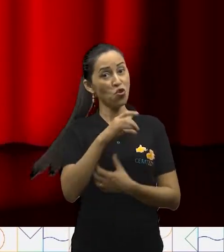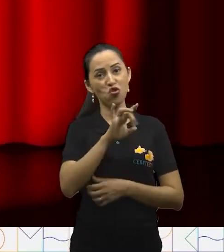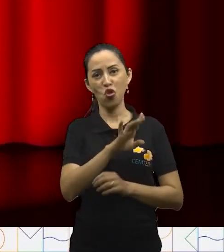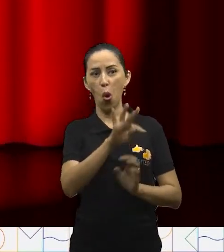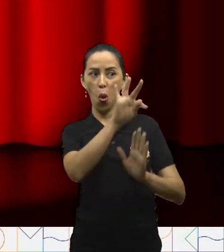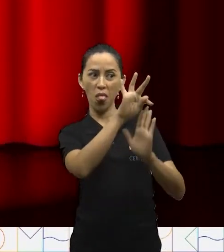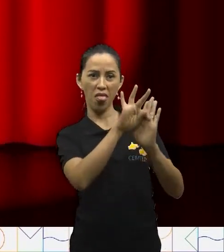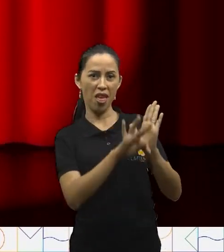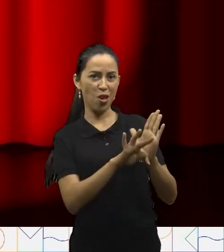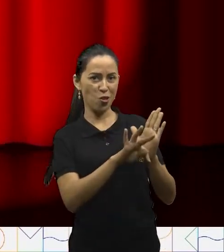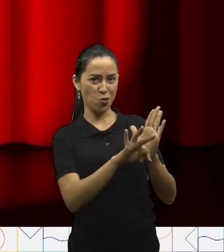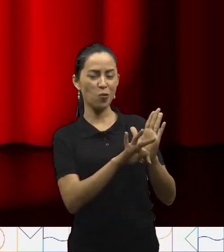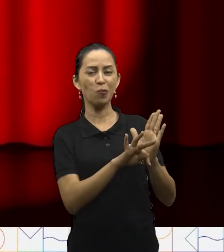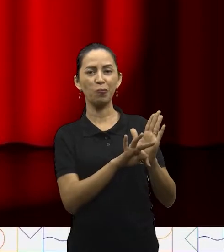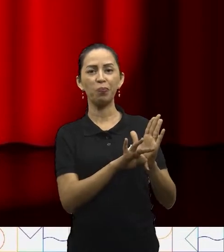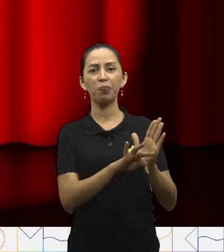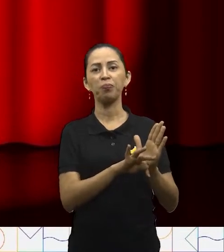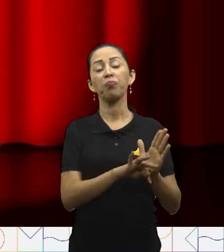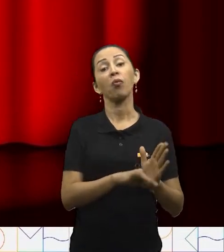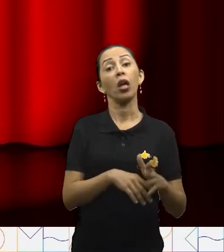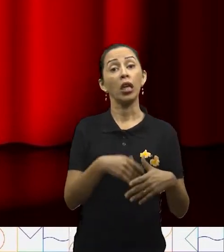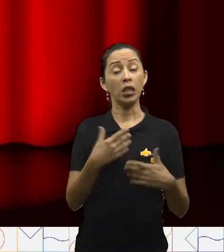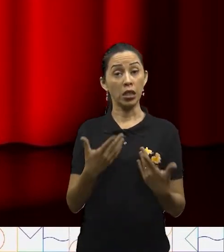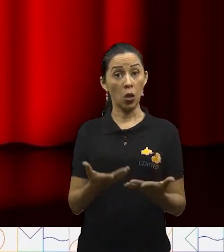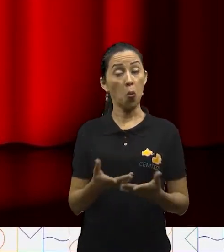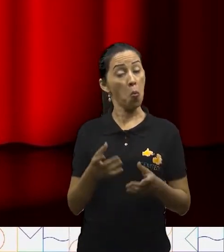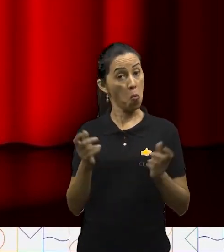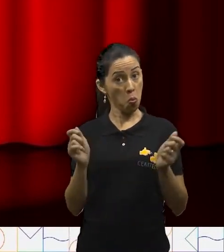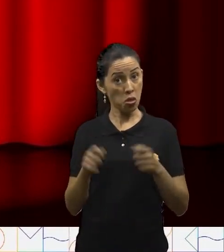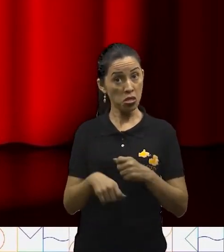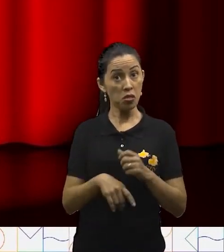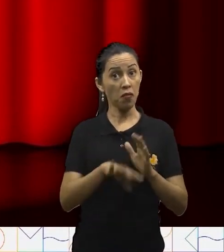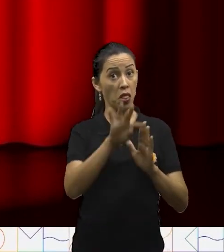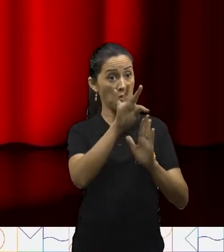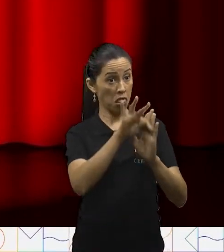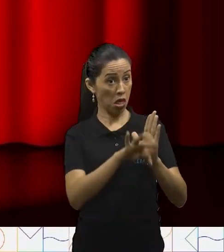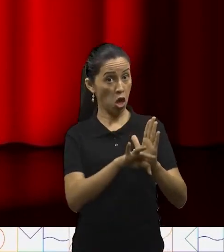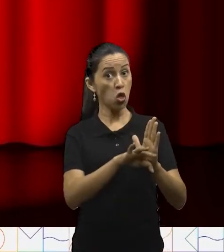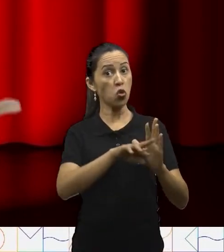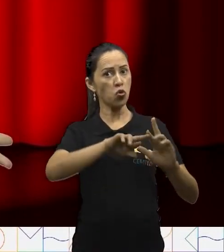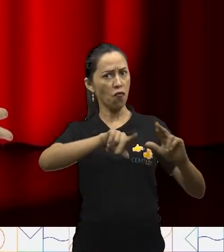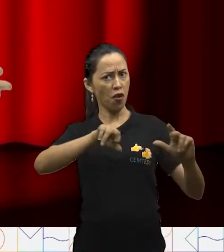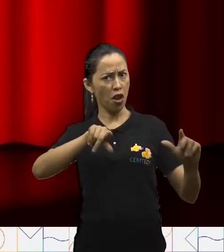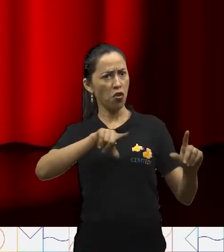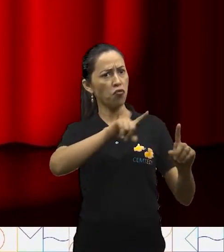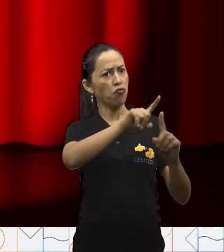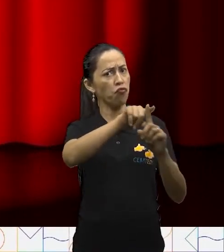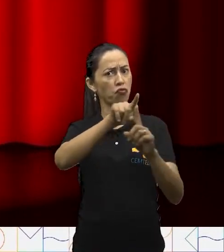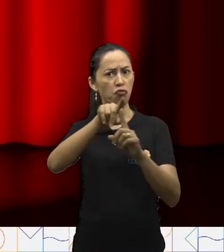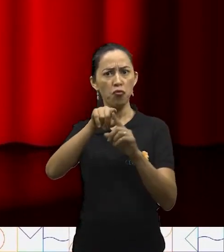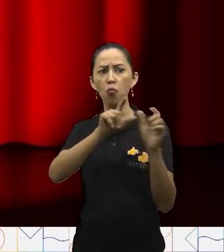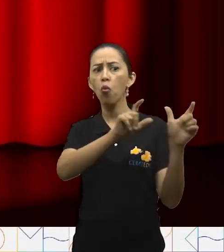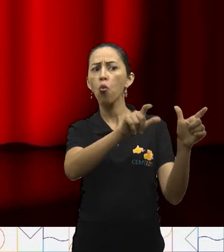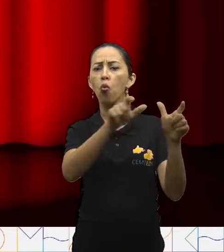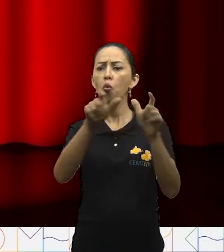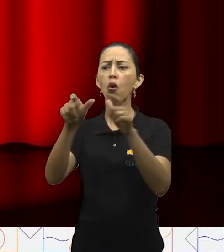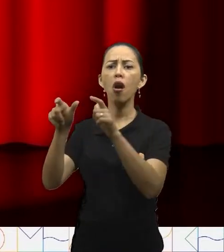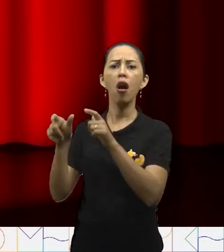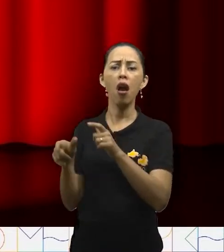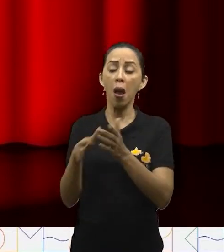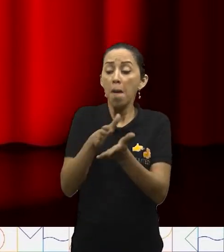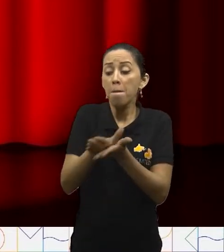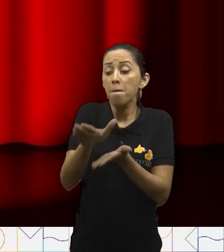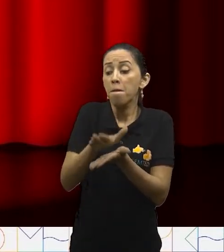causar. Podemos encontrar esses textos em diferentes lugares, na forma impressa ou